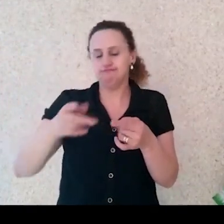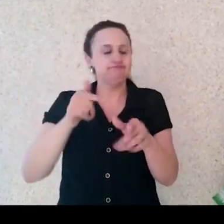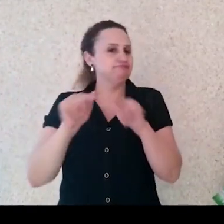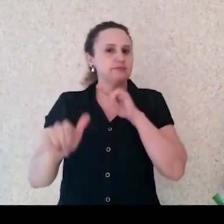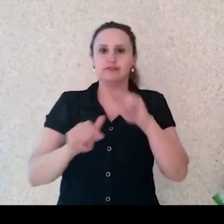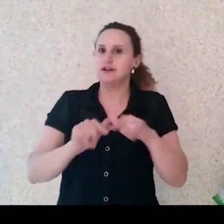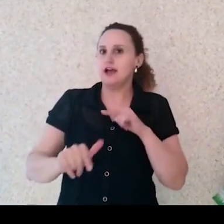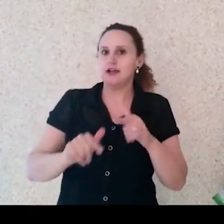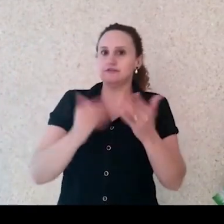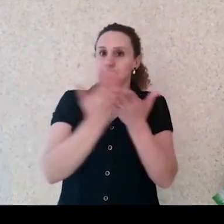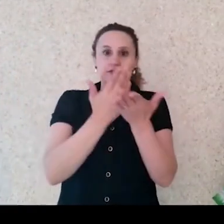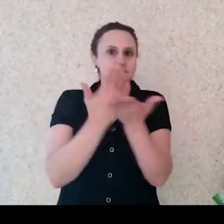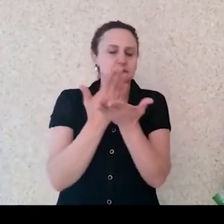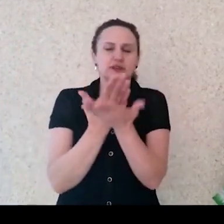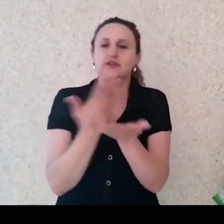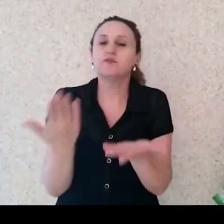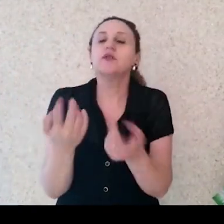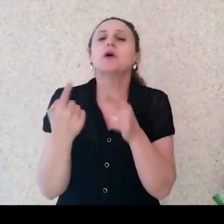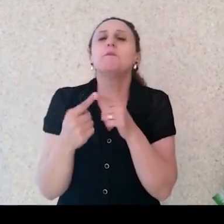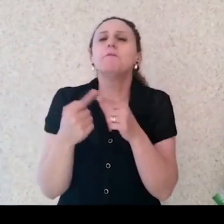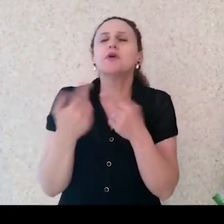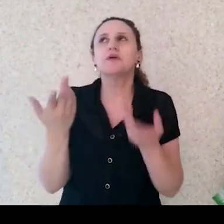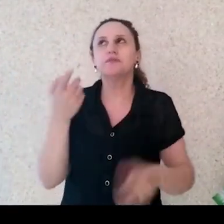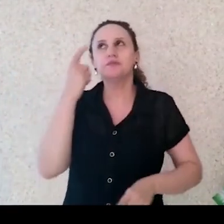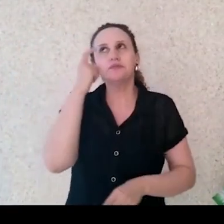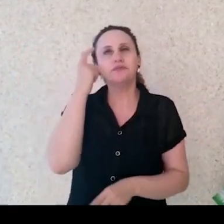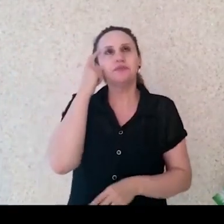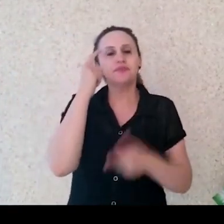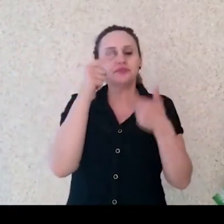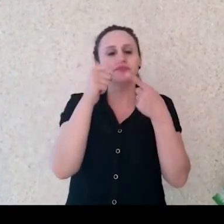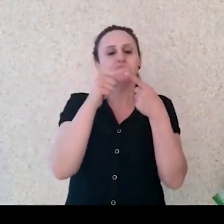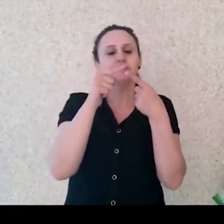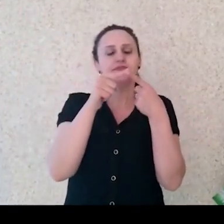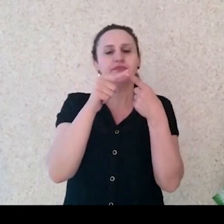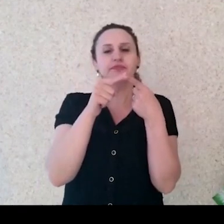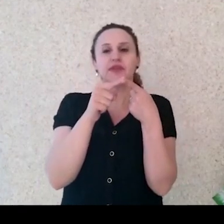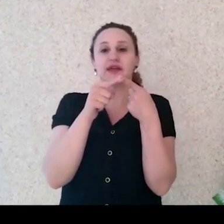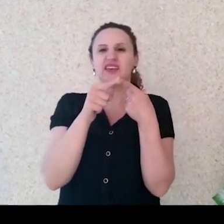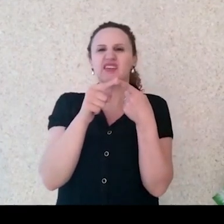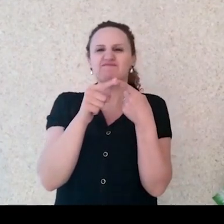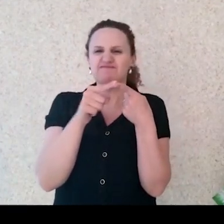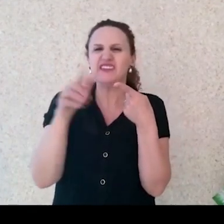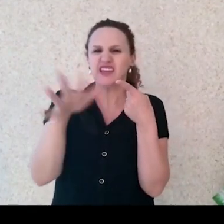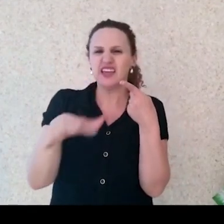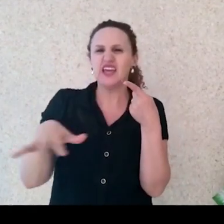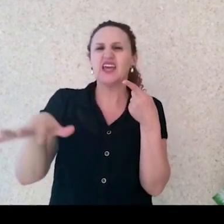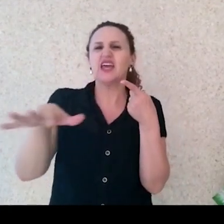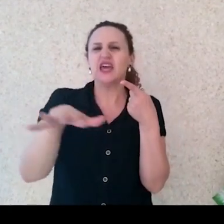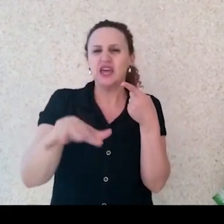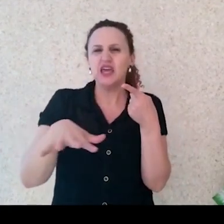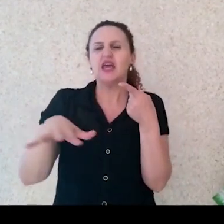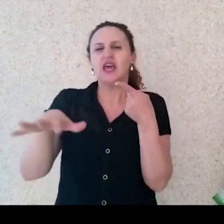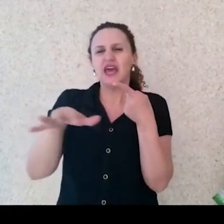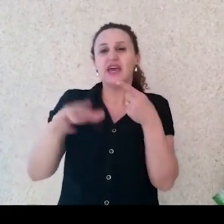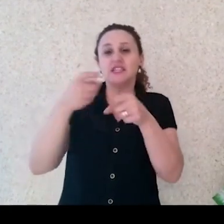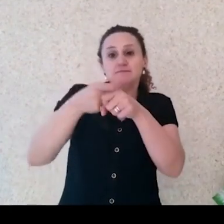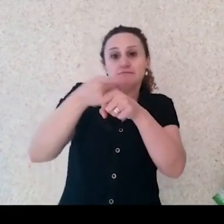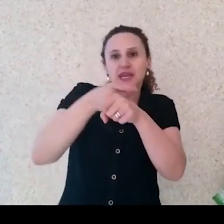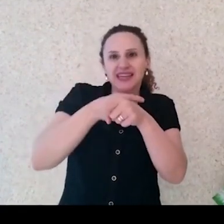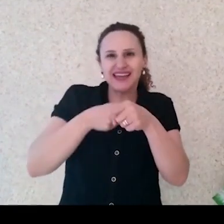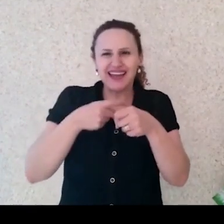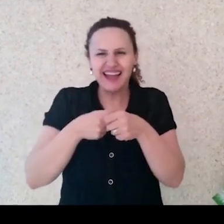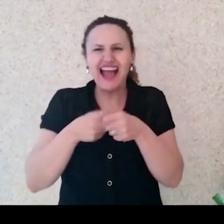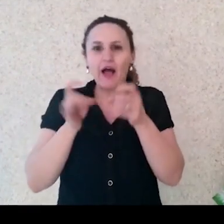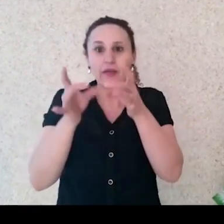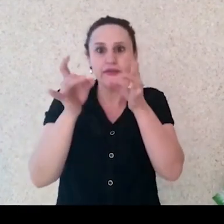-seller? Existem, pelo menos, duas razões para a gente pensar nisso. Uma é a própria questão do mercado, né? O mercado está interessado naquilo